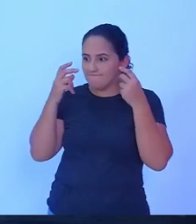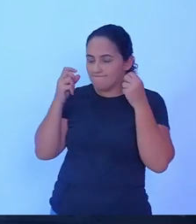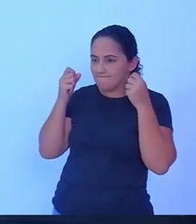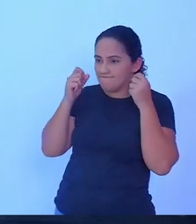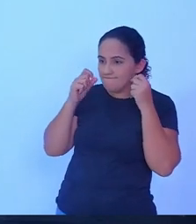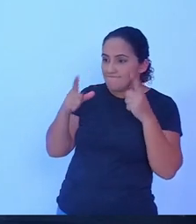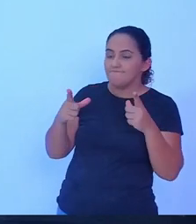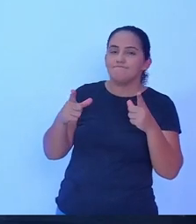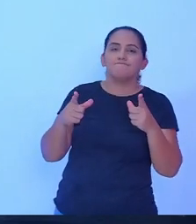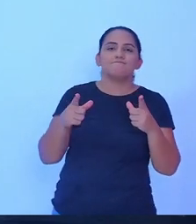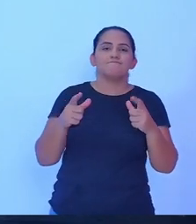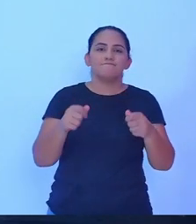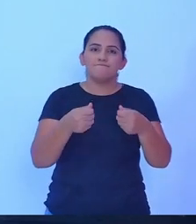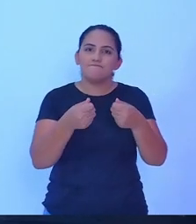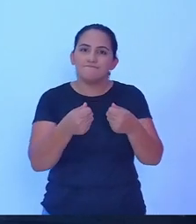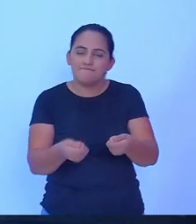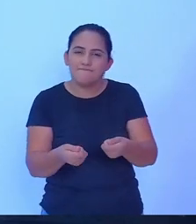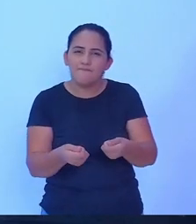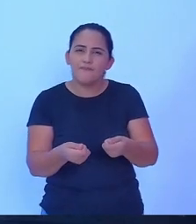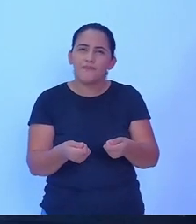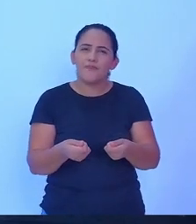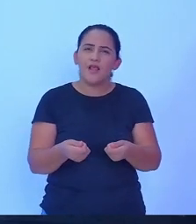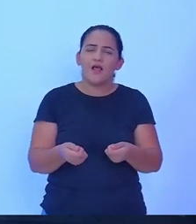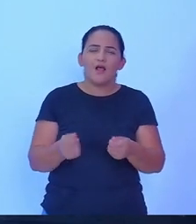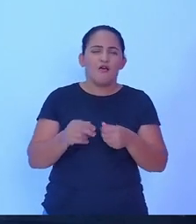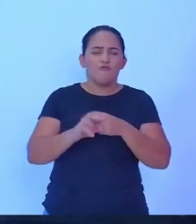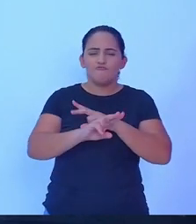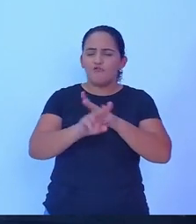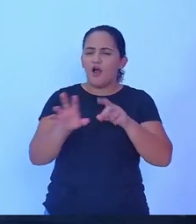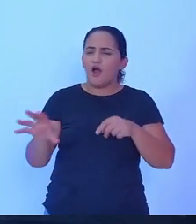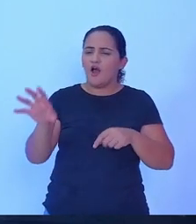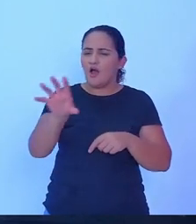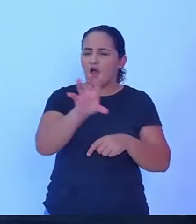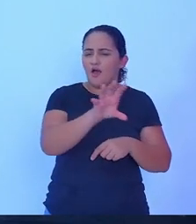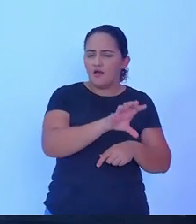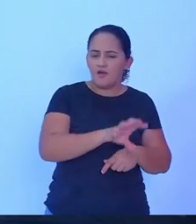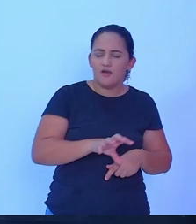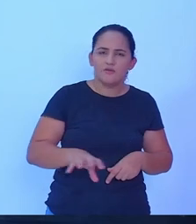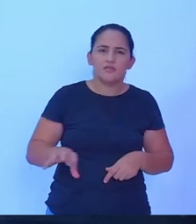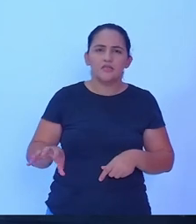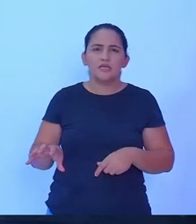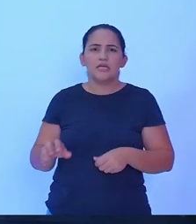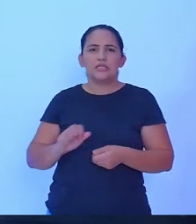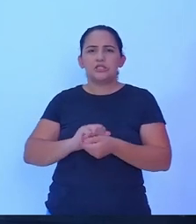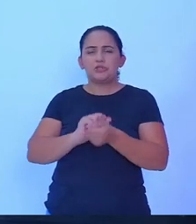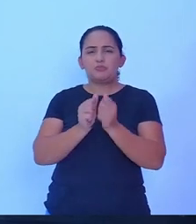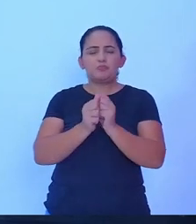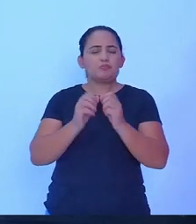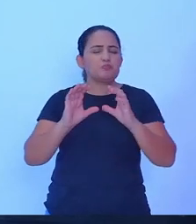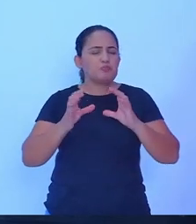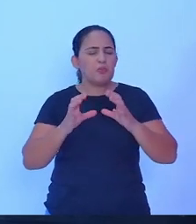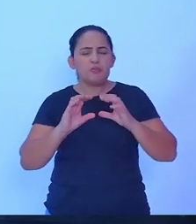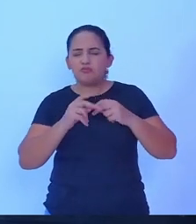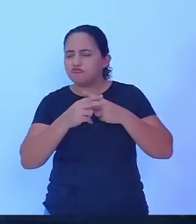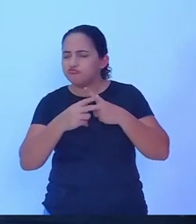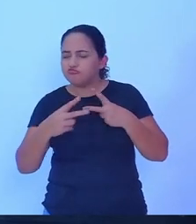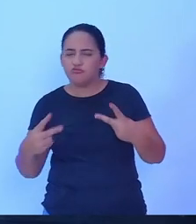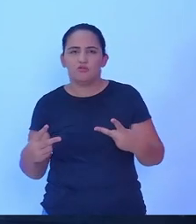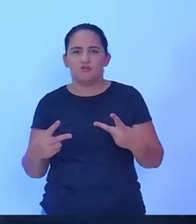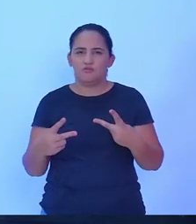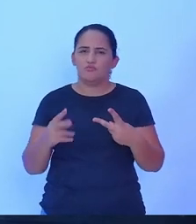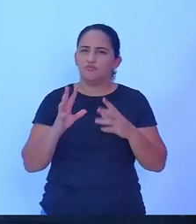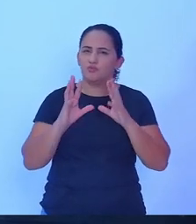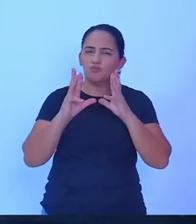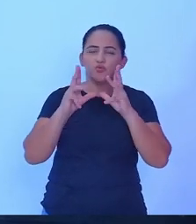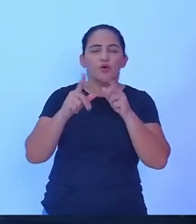as áreas ligadas ao esporte, trazendo oportunidade e qualidade de vida para todas as nossas crianças e todos